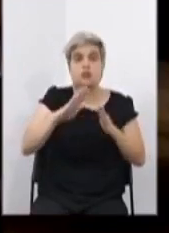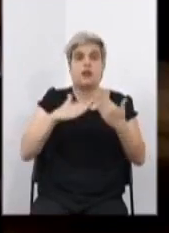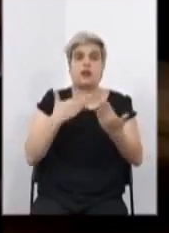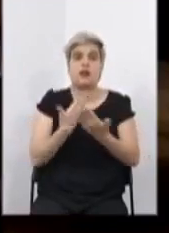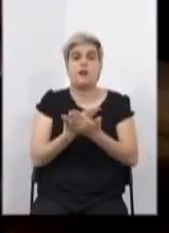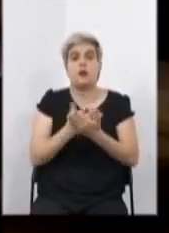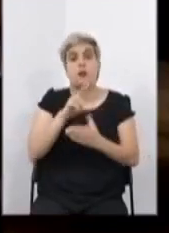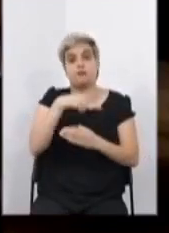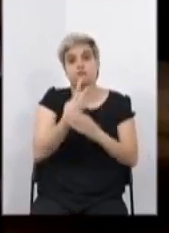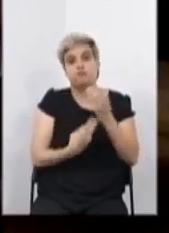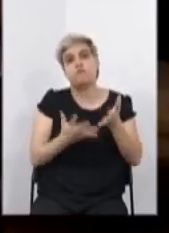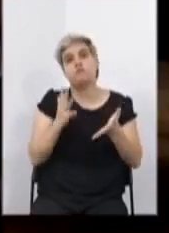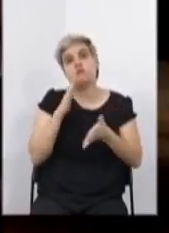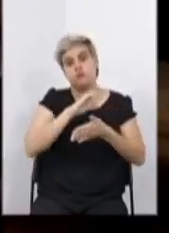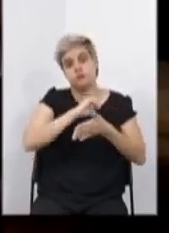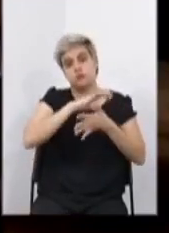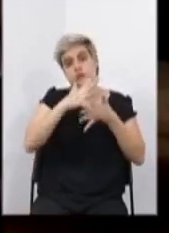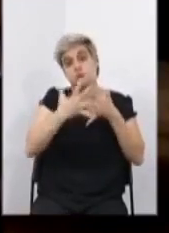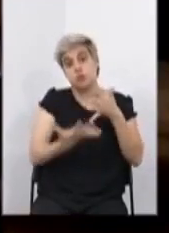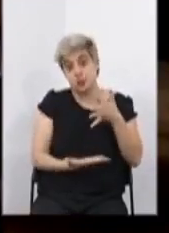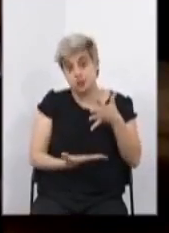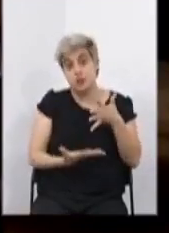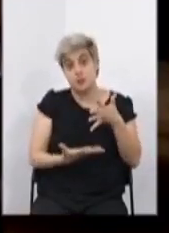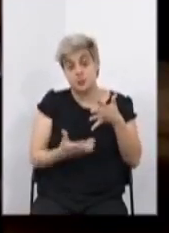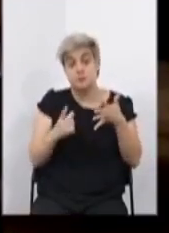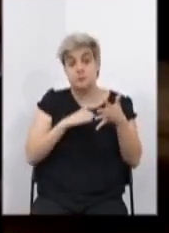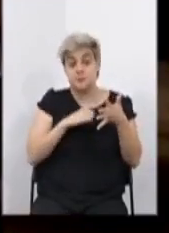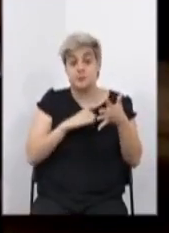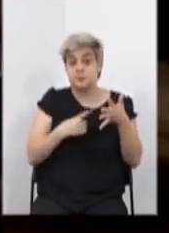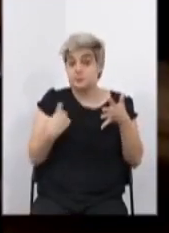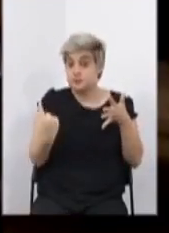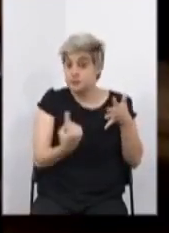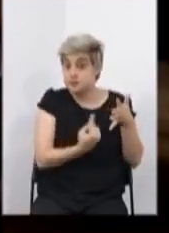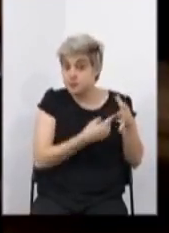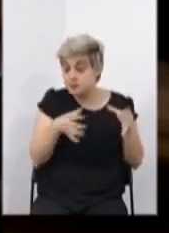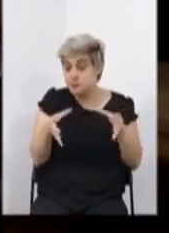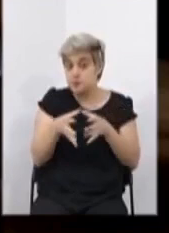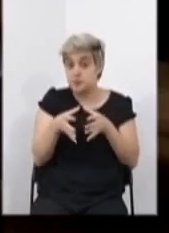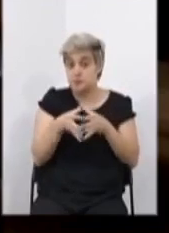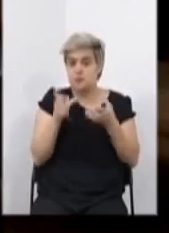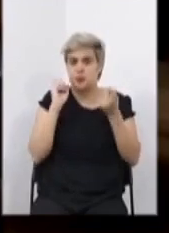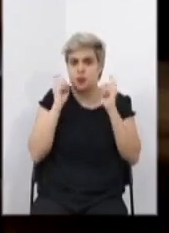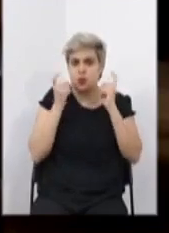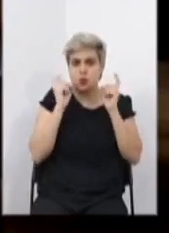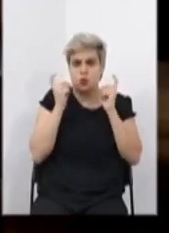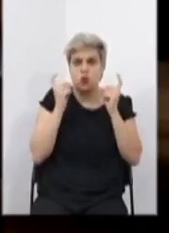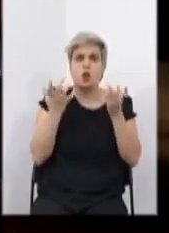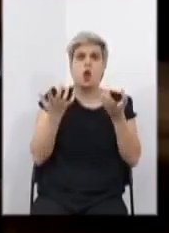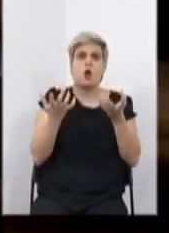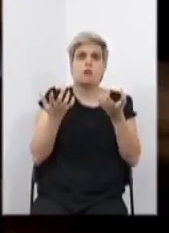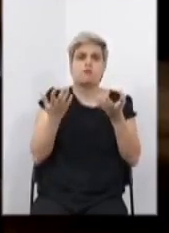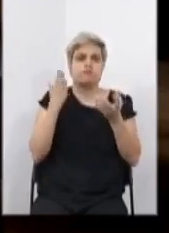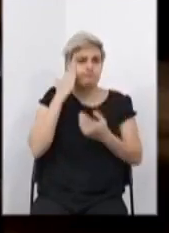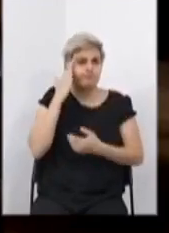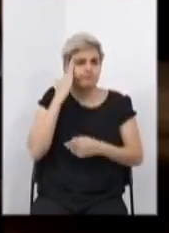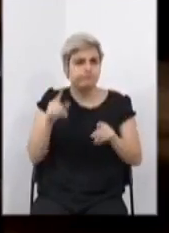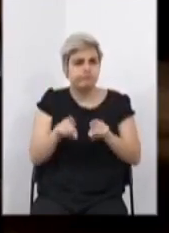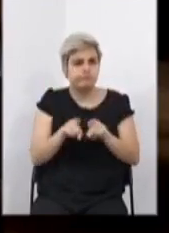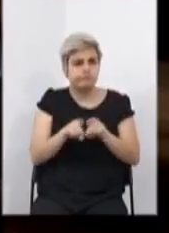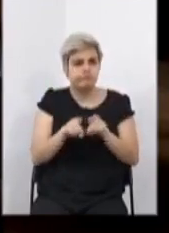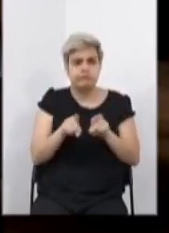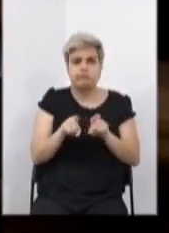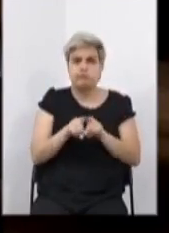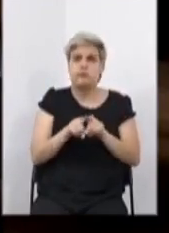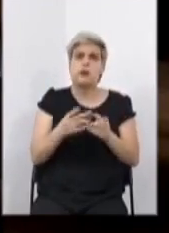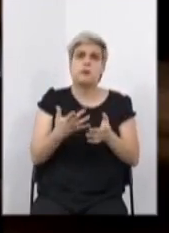de Libras. Isso traz para todos nós da comissão, senhor presidente, eu tenho certeza que fala em meu nome, mas dos